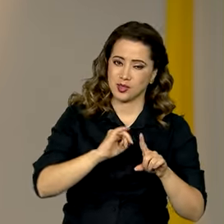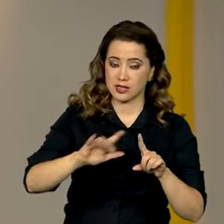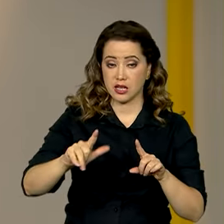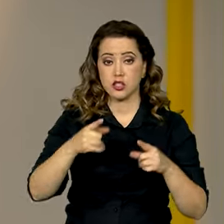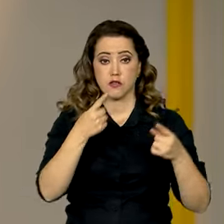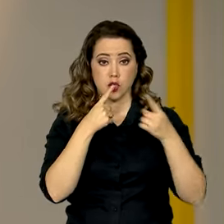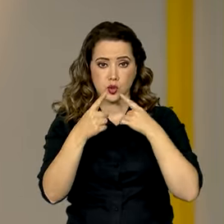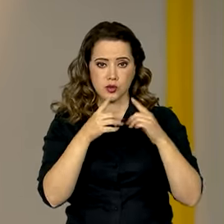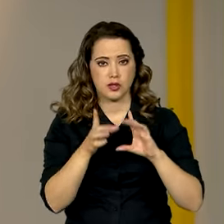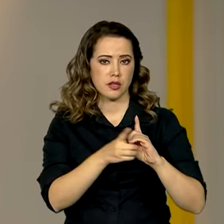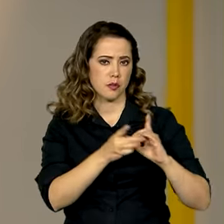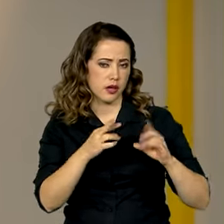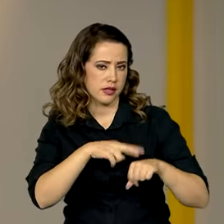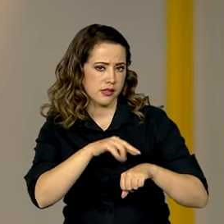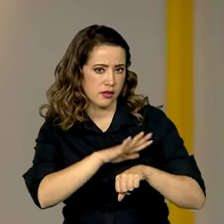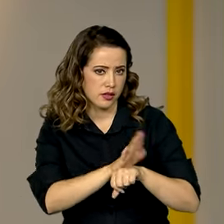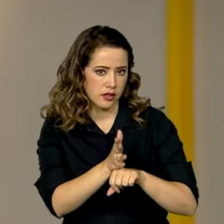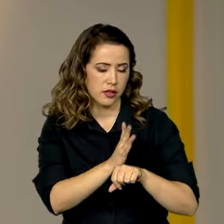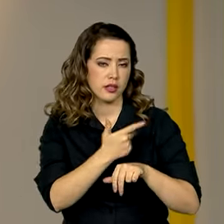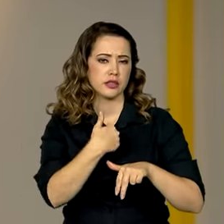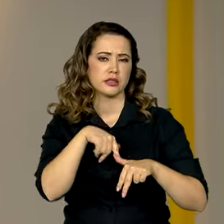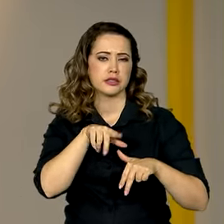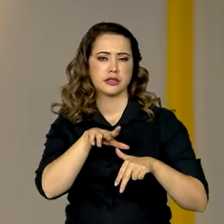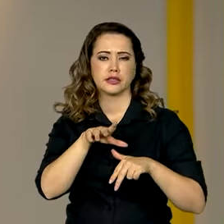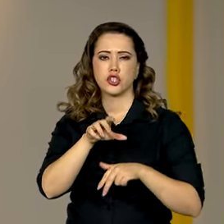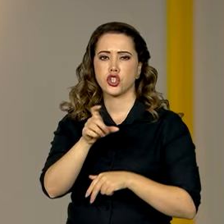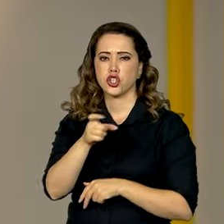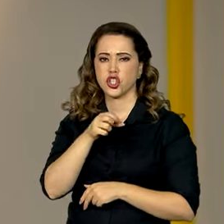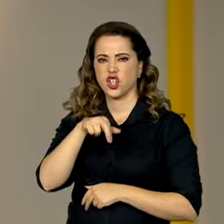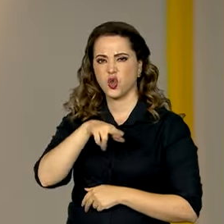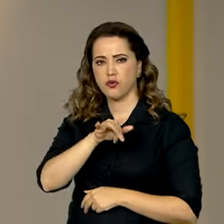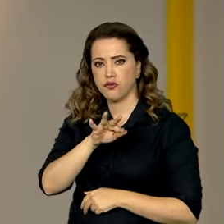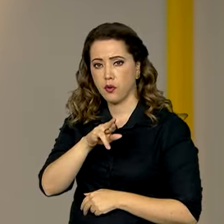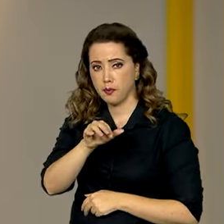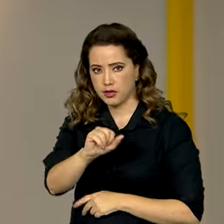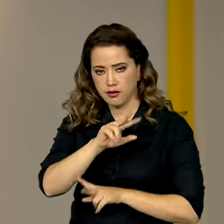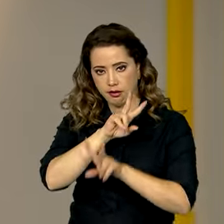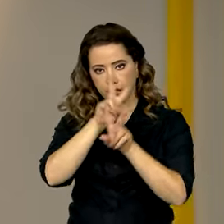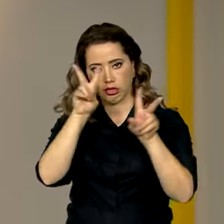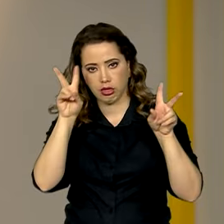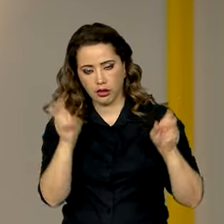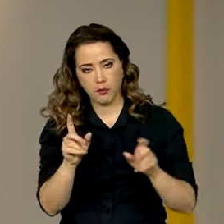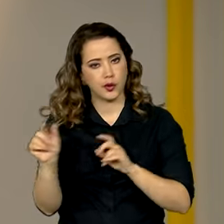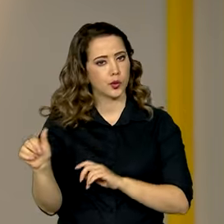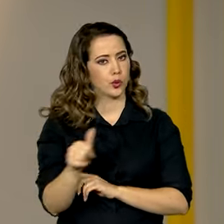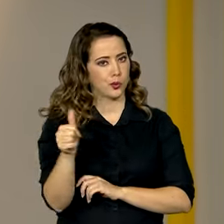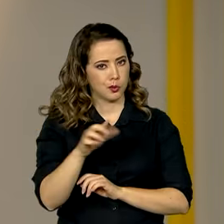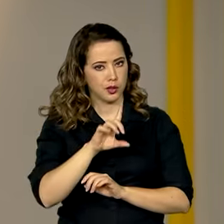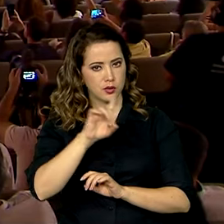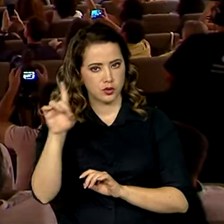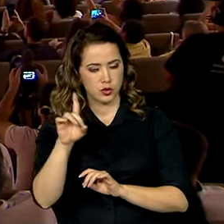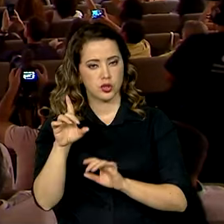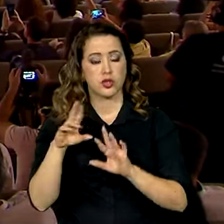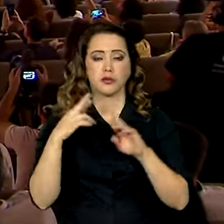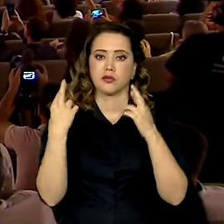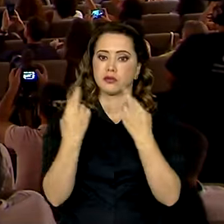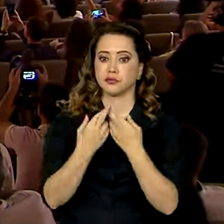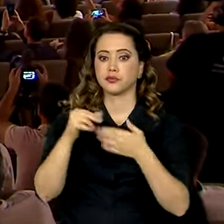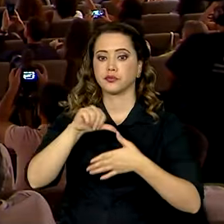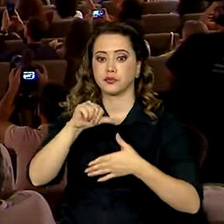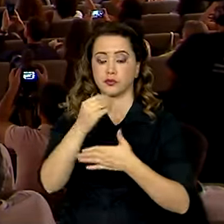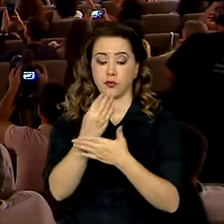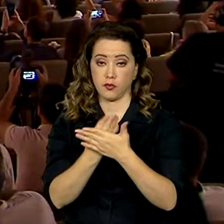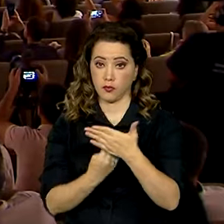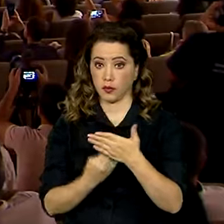Democracia, racismo e xenofobia foram temas do primeiro dia da Cúpula Social do Mercosul. O